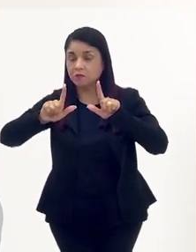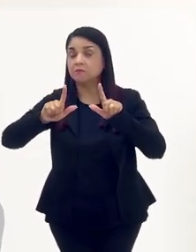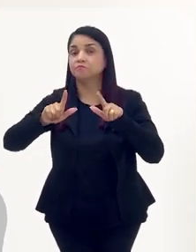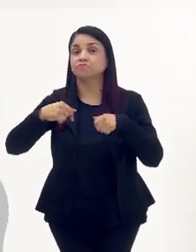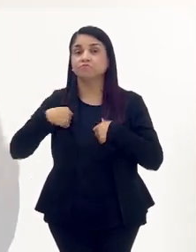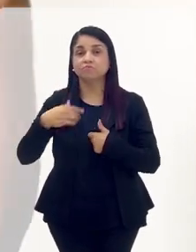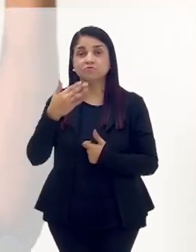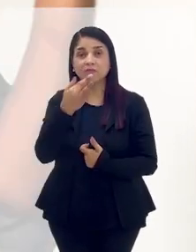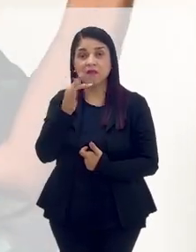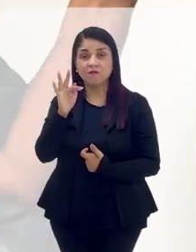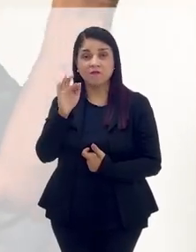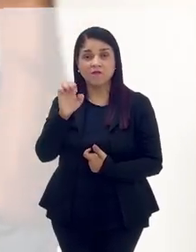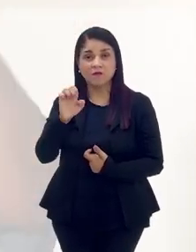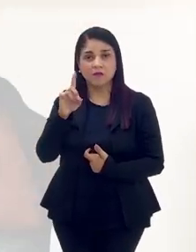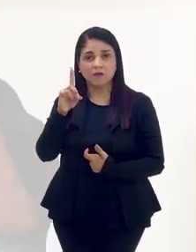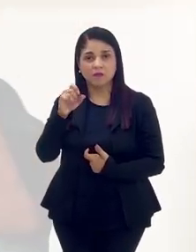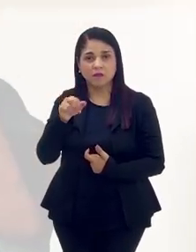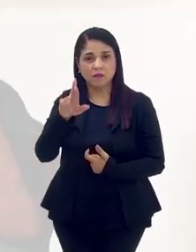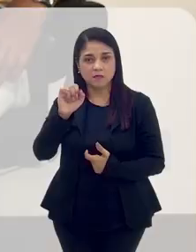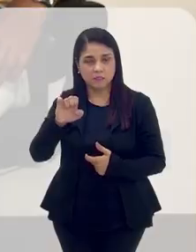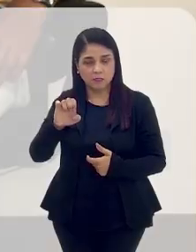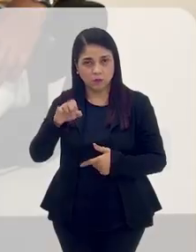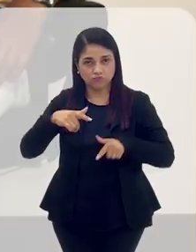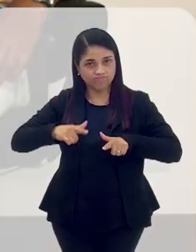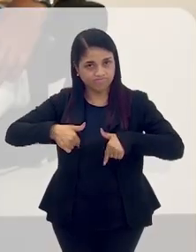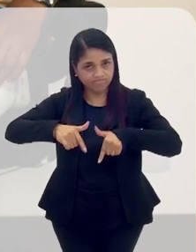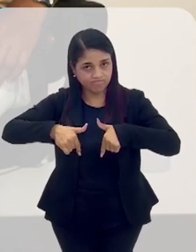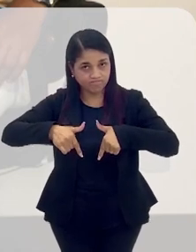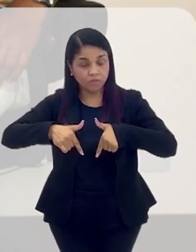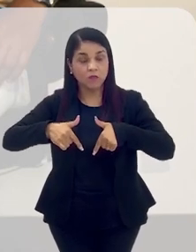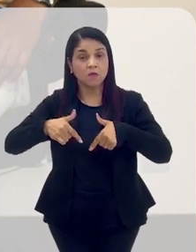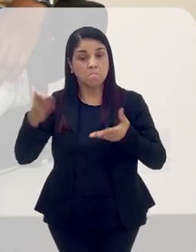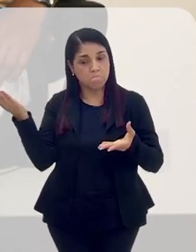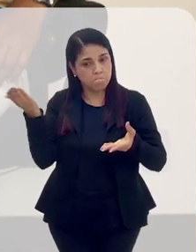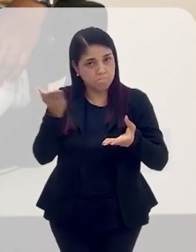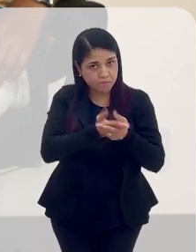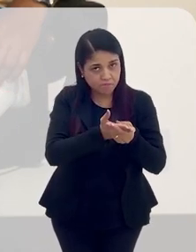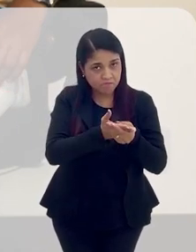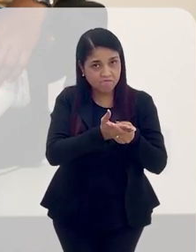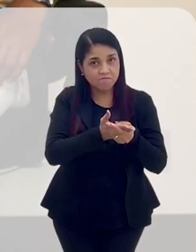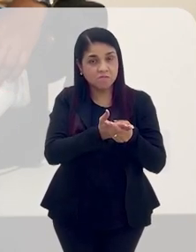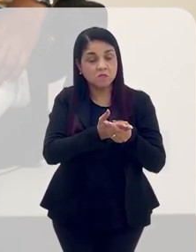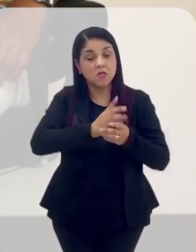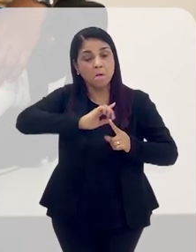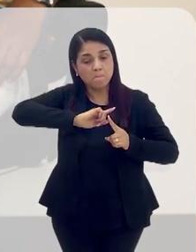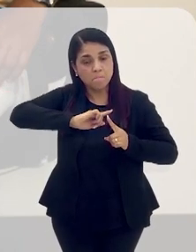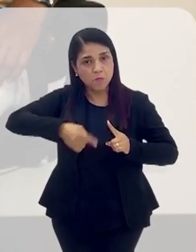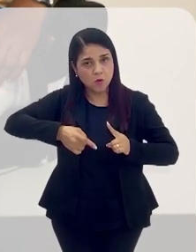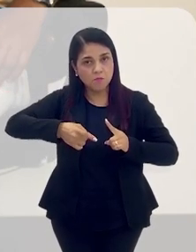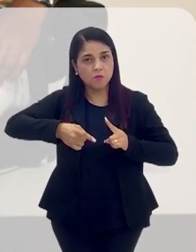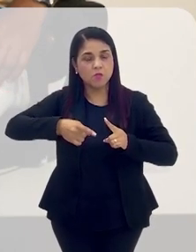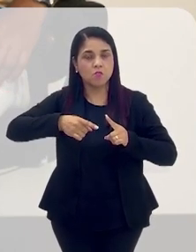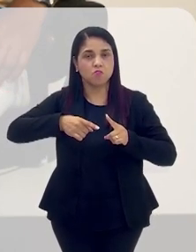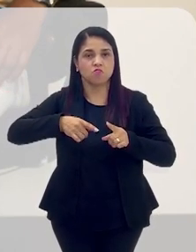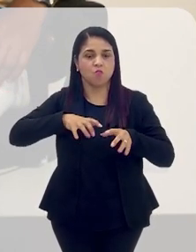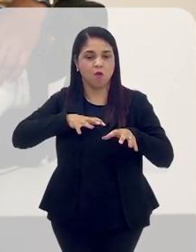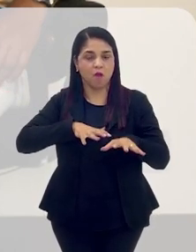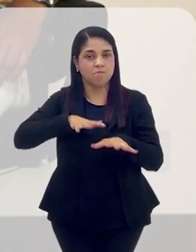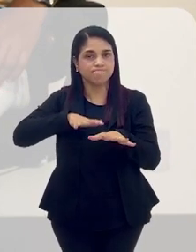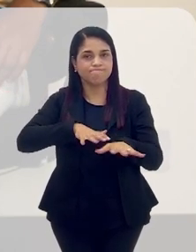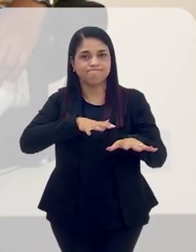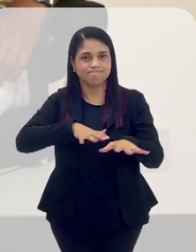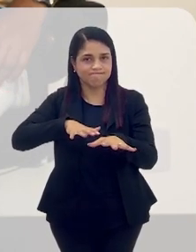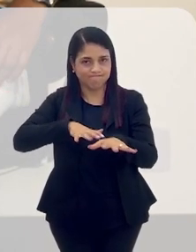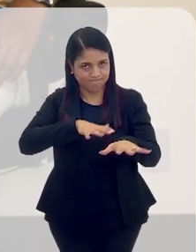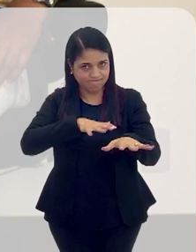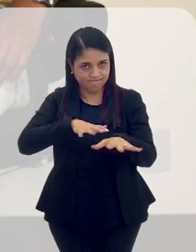também... E a Federação Israelita entrou com a liminar e proibiu o carro de entrar na